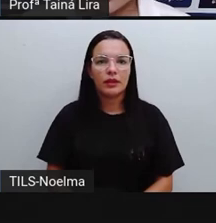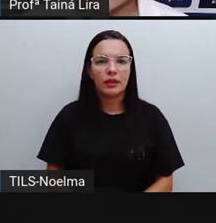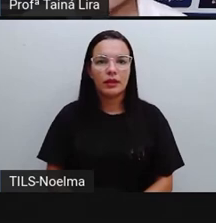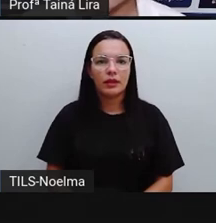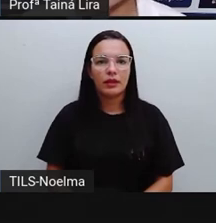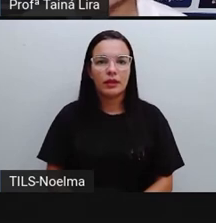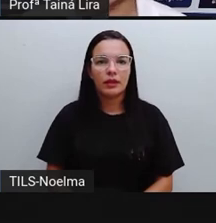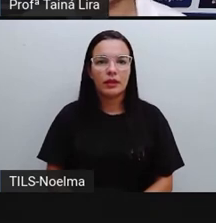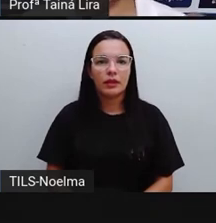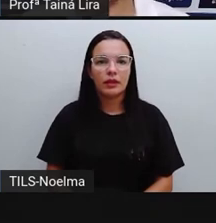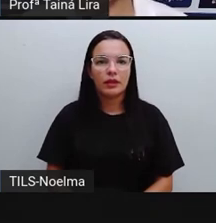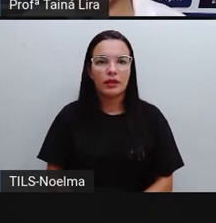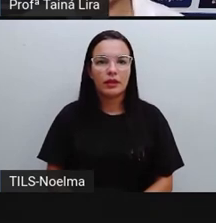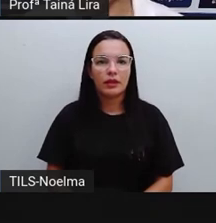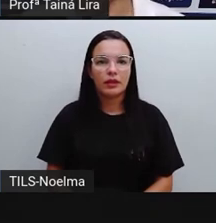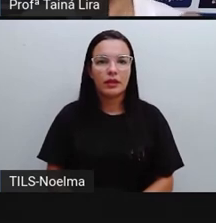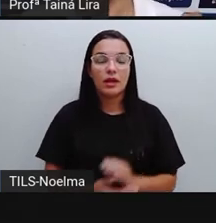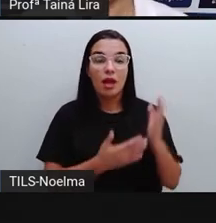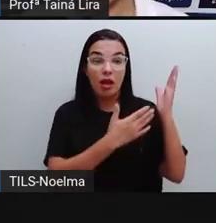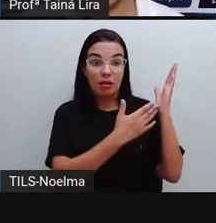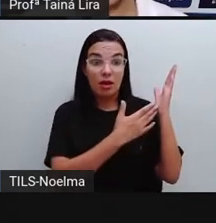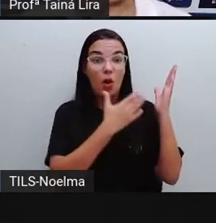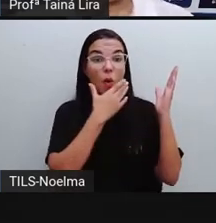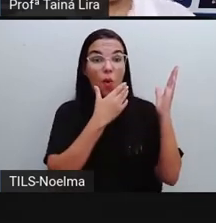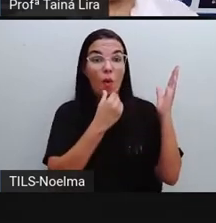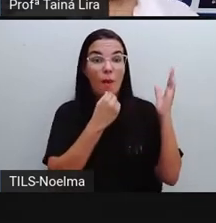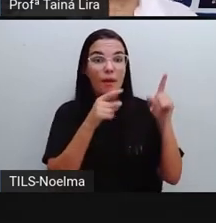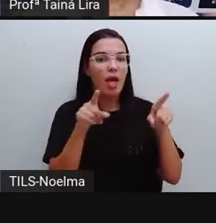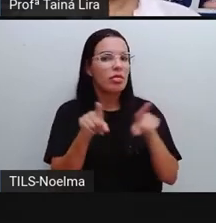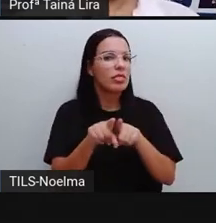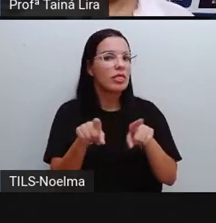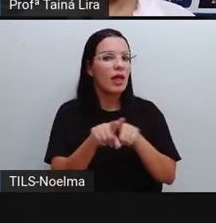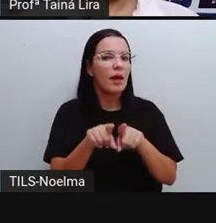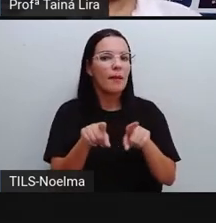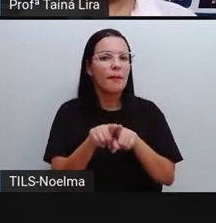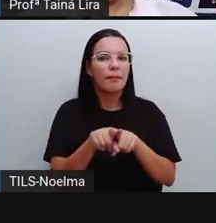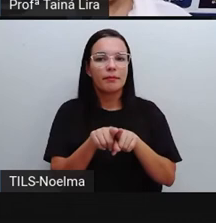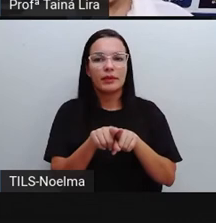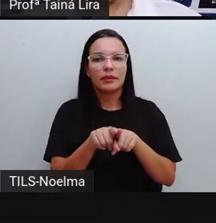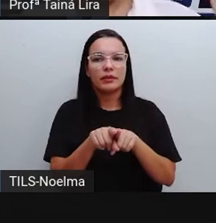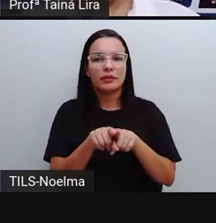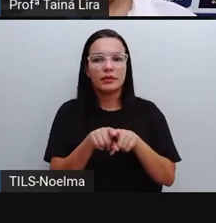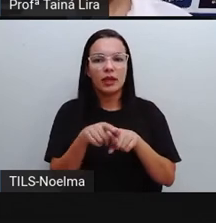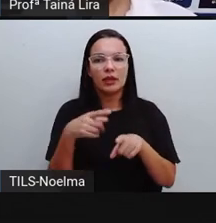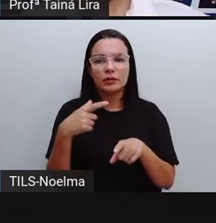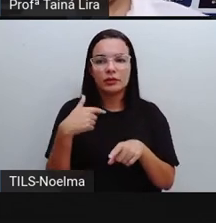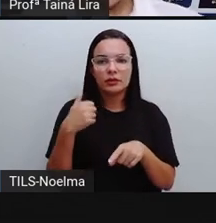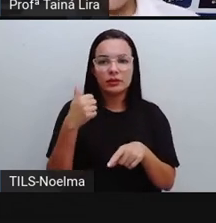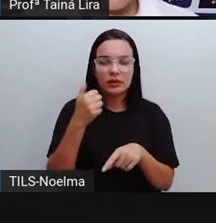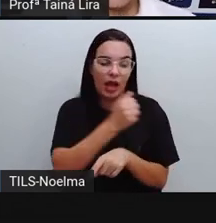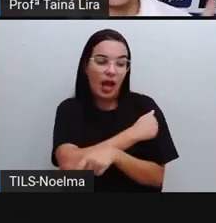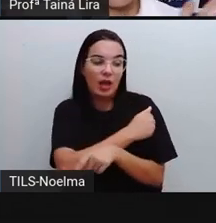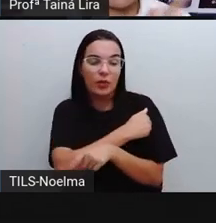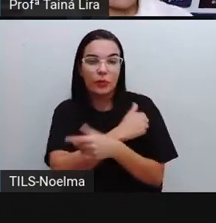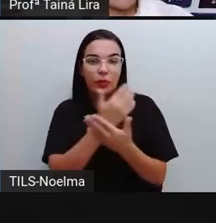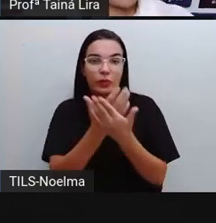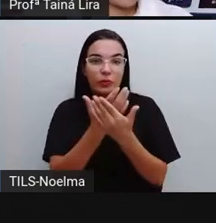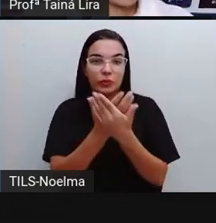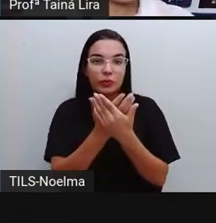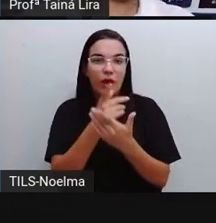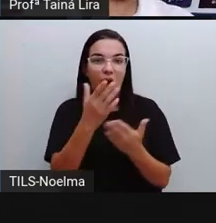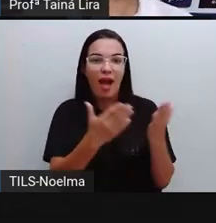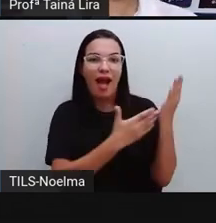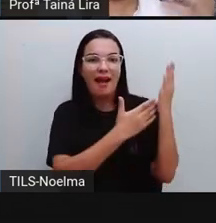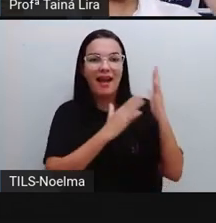Olha lá, Juselito Falcão de Amorim. Então, meus alunos que estudam aí na Escola Municipal Juselito Falcão de